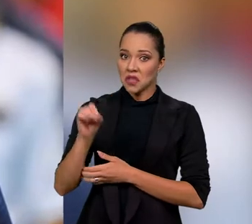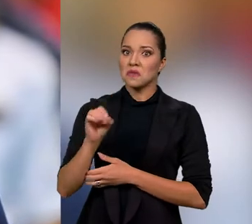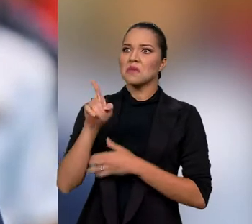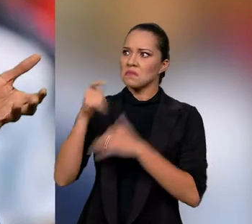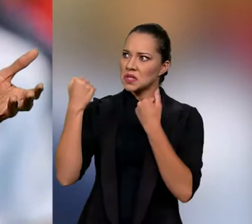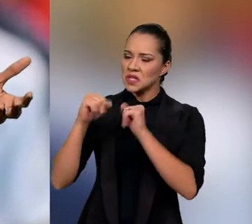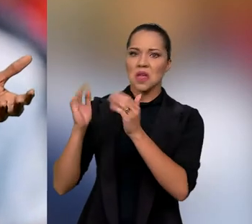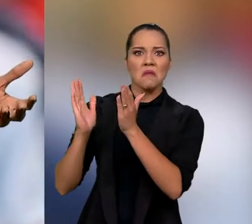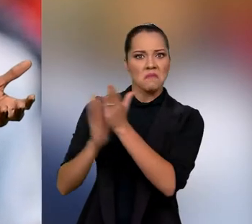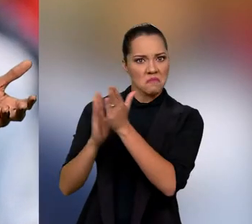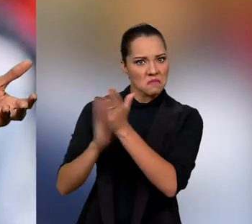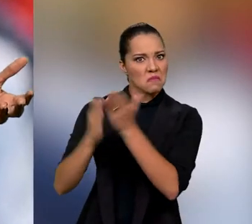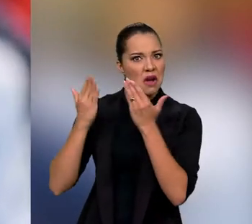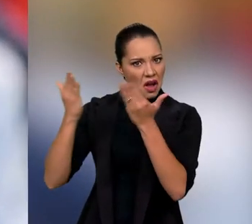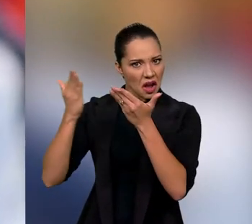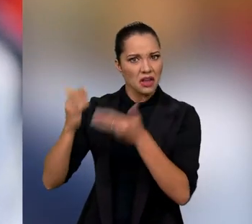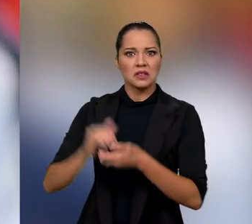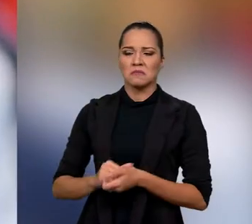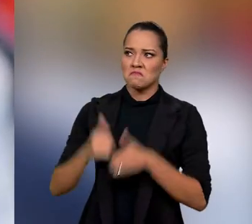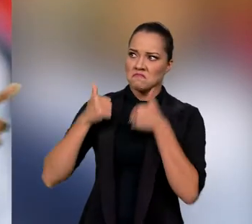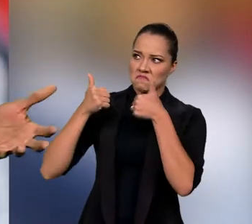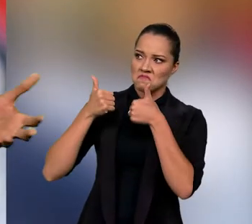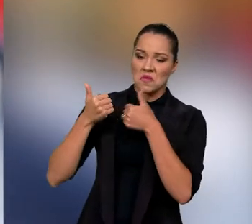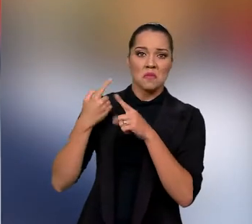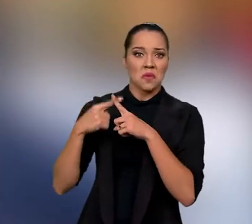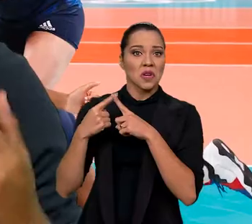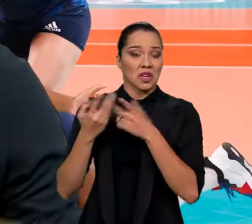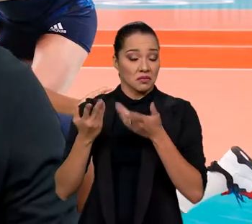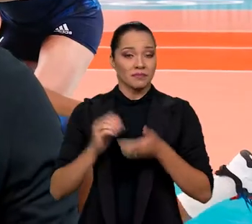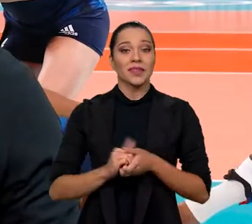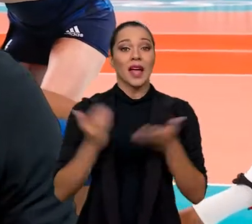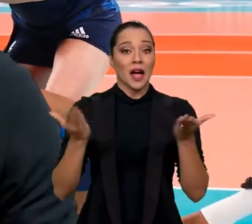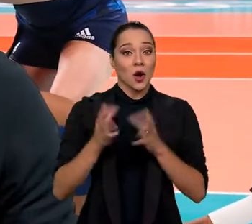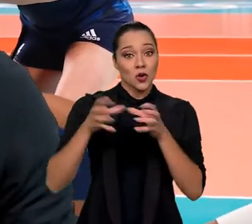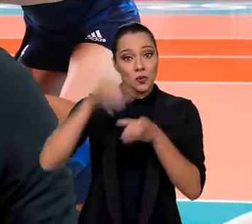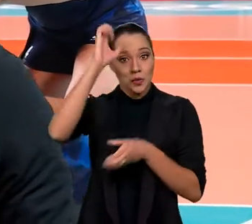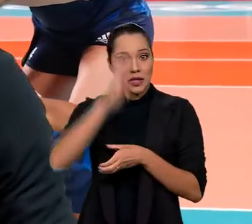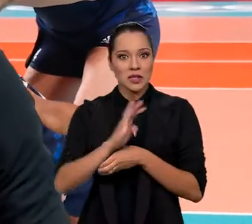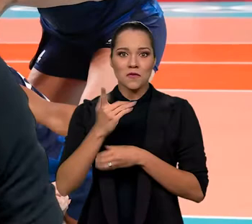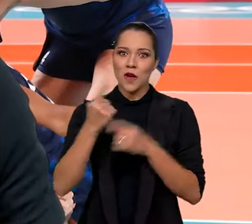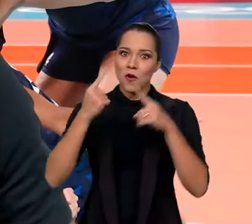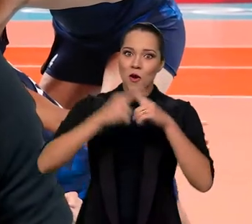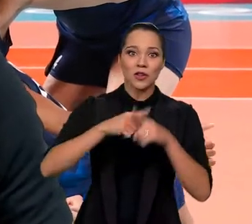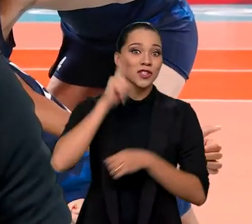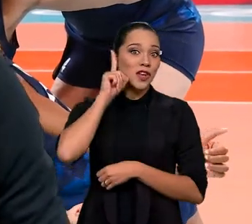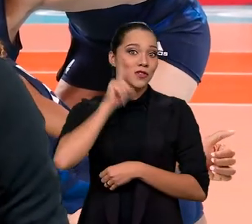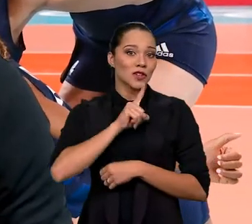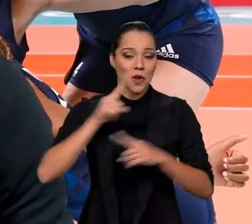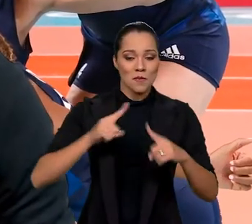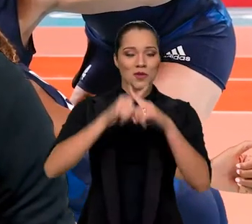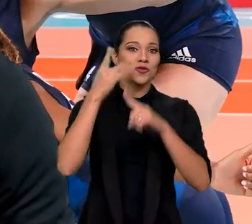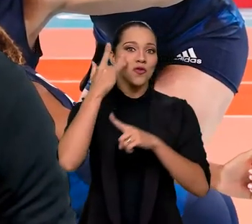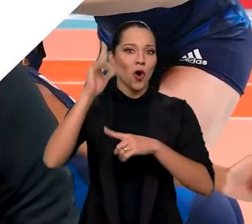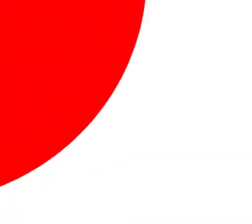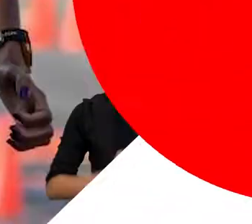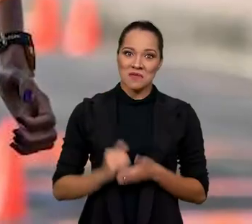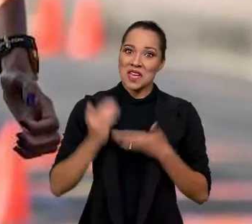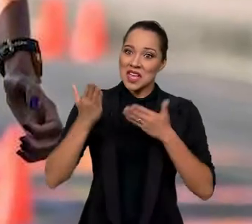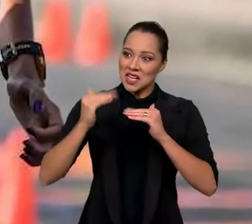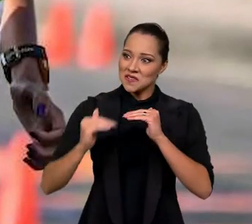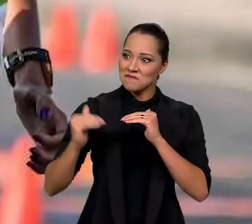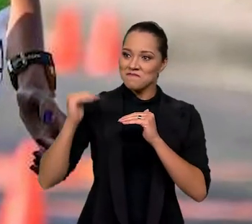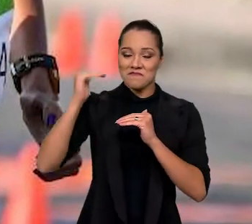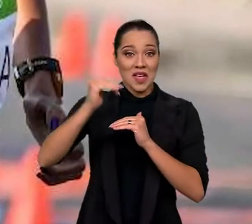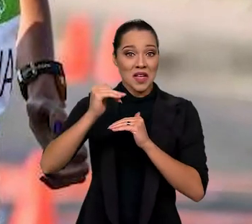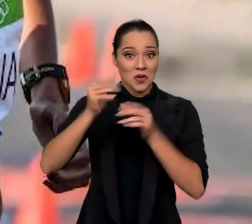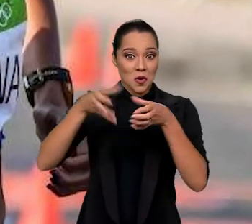é o nome da fera, tem que dar o crédito para o cara, né? Até porque... Agora a seleção brasileira pega os Estados Unidos pela disputa do ouro. E foi